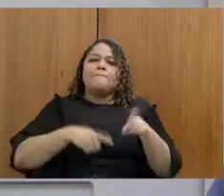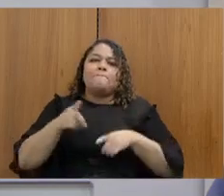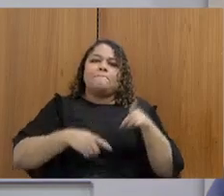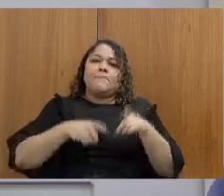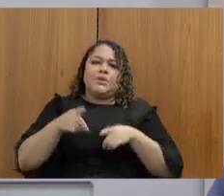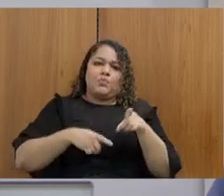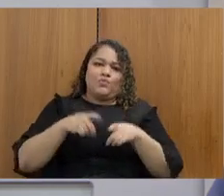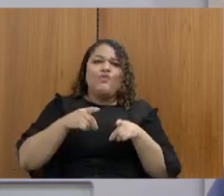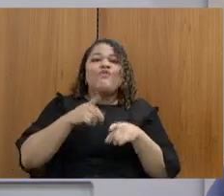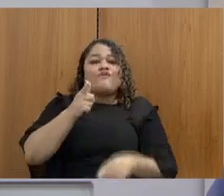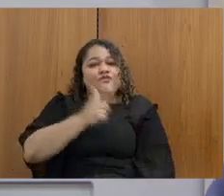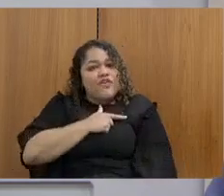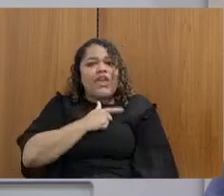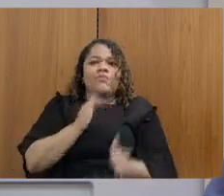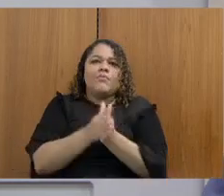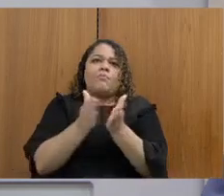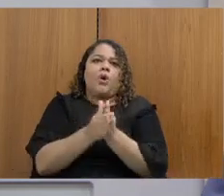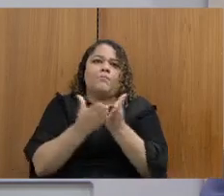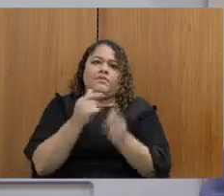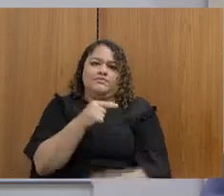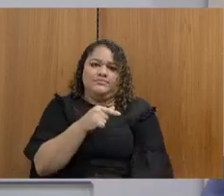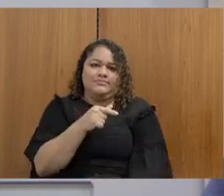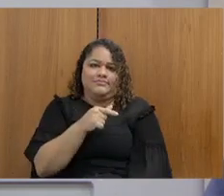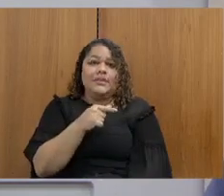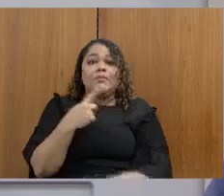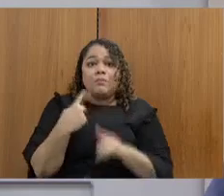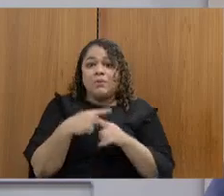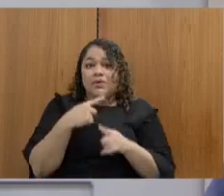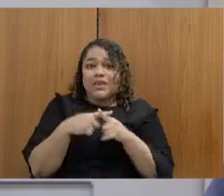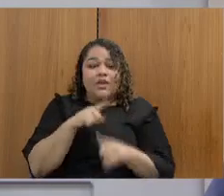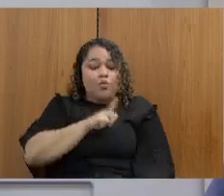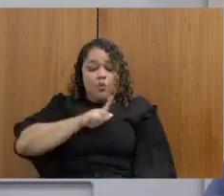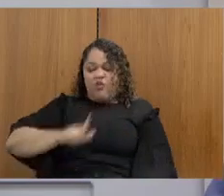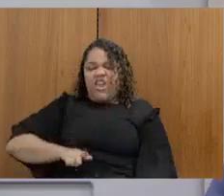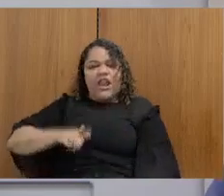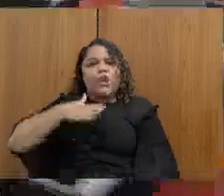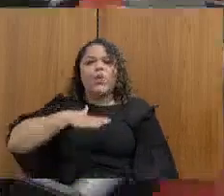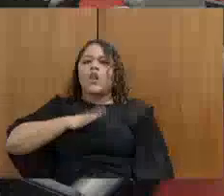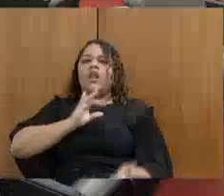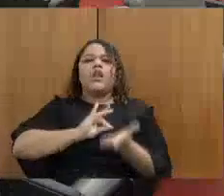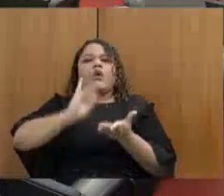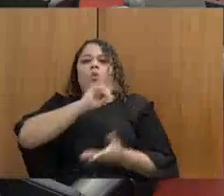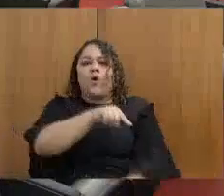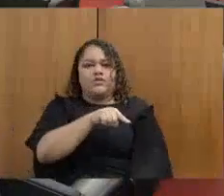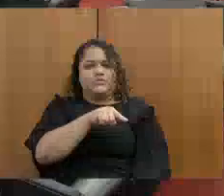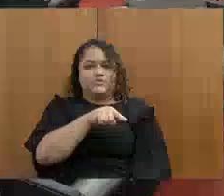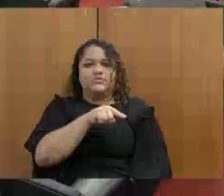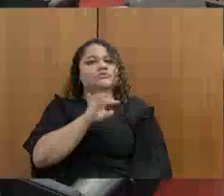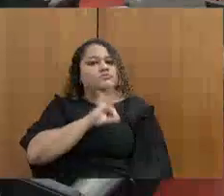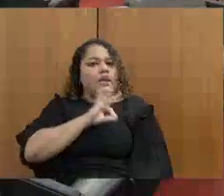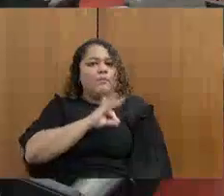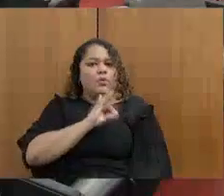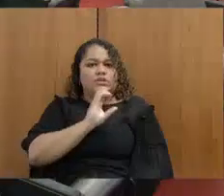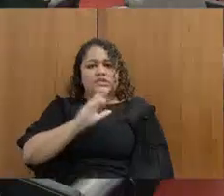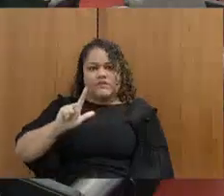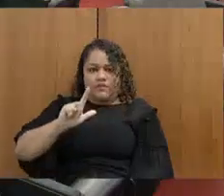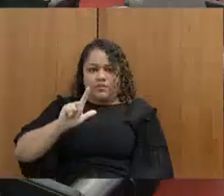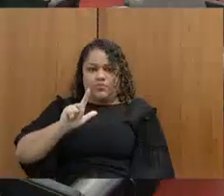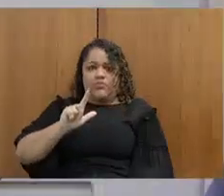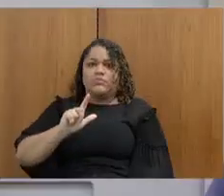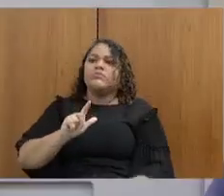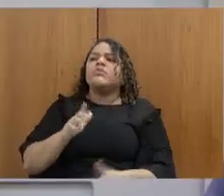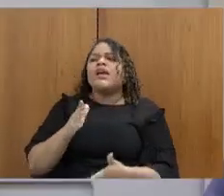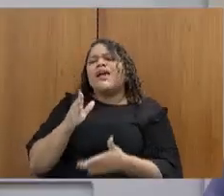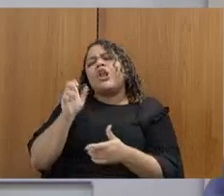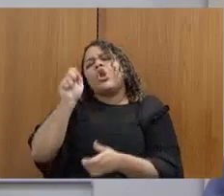É feio e pobre. Se tem um negócio que parece que o governador não gosta da Polícia Civil. Claro que é uma questão do secretário de